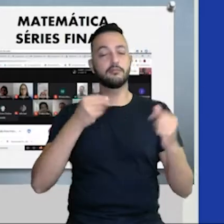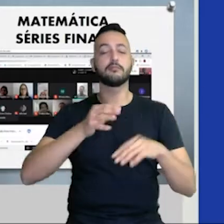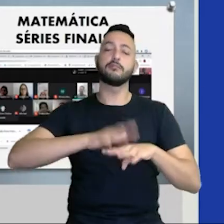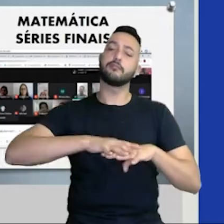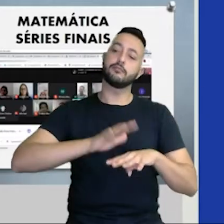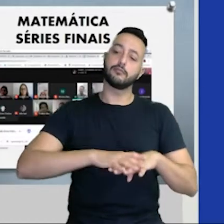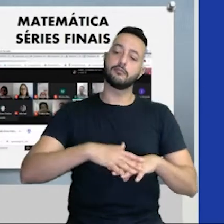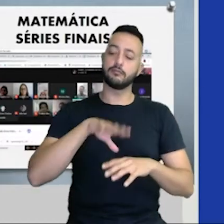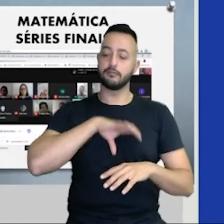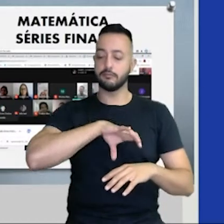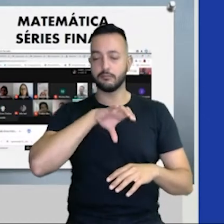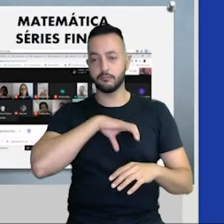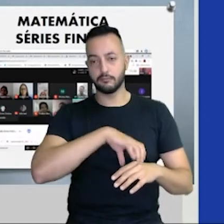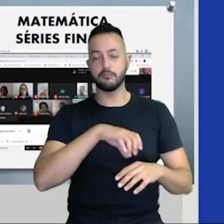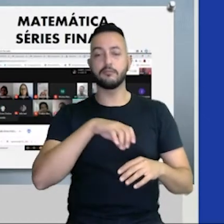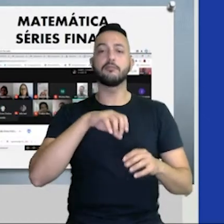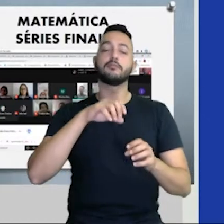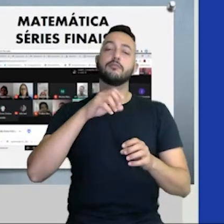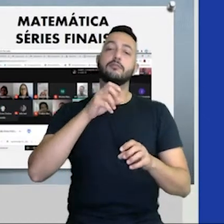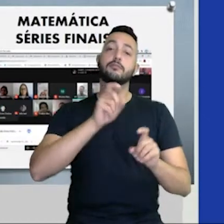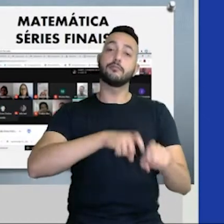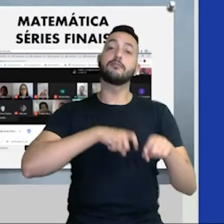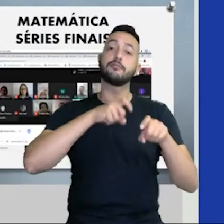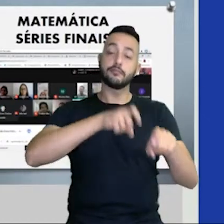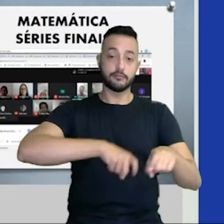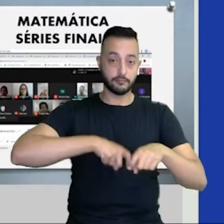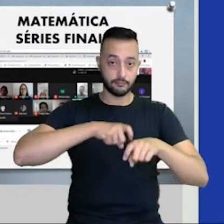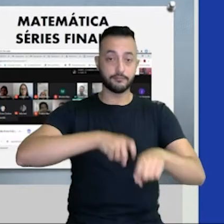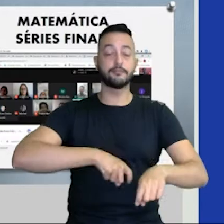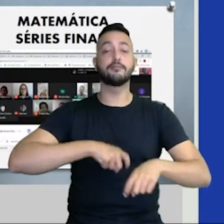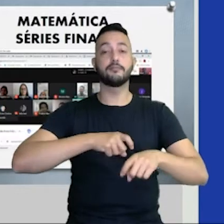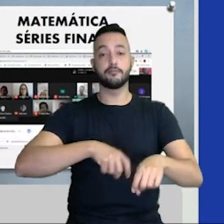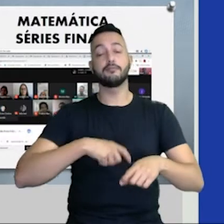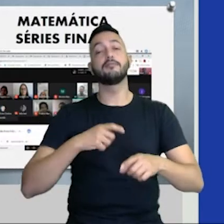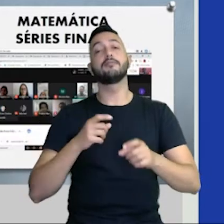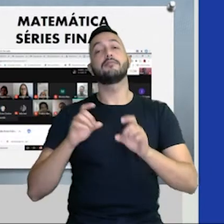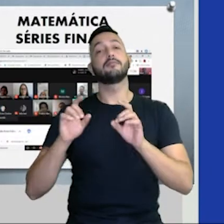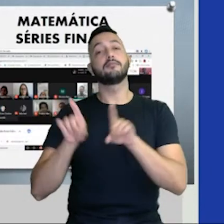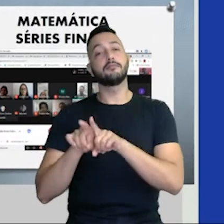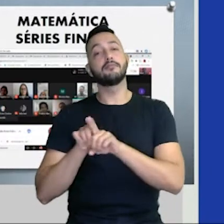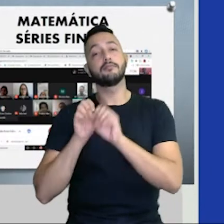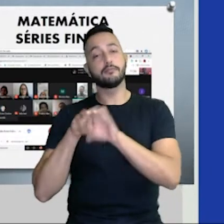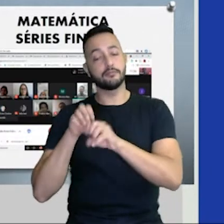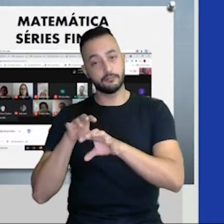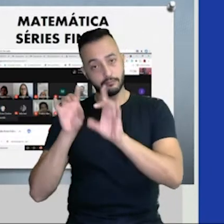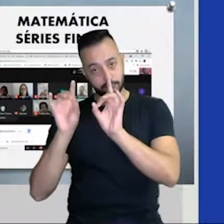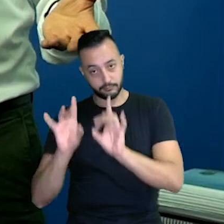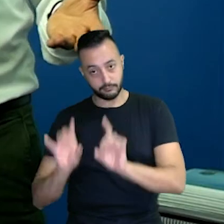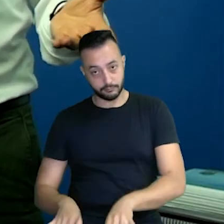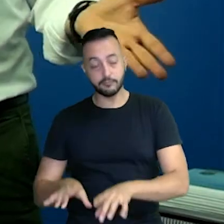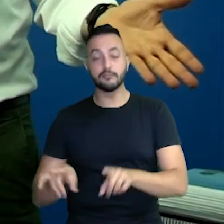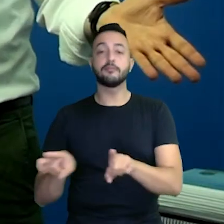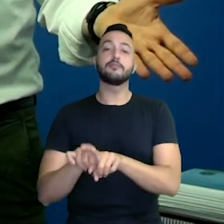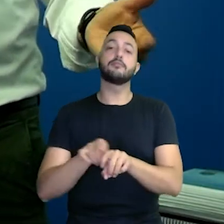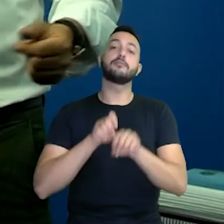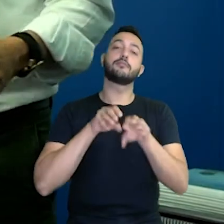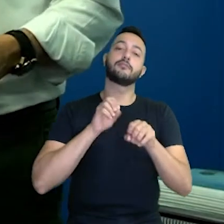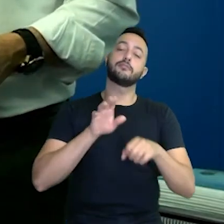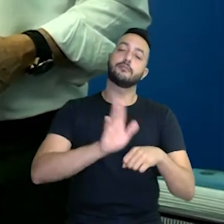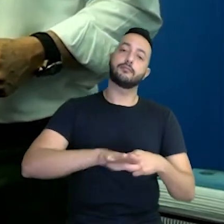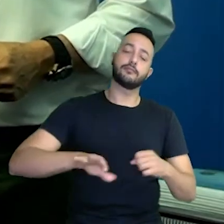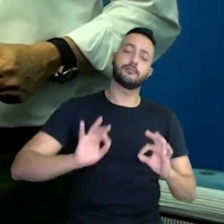matemática, língua portuguesa, educação do campo, educação especial, educação infantil,